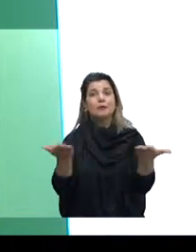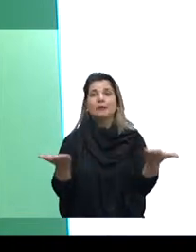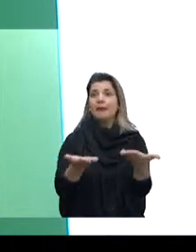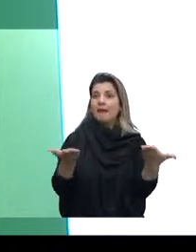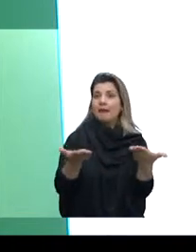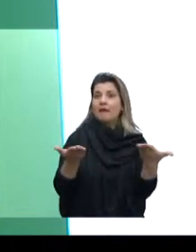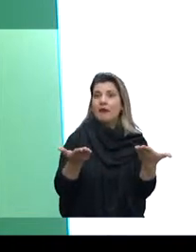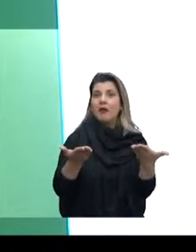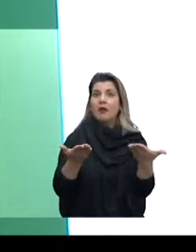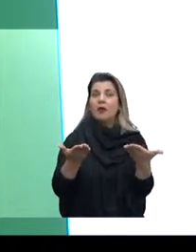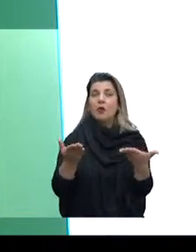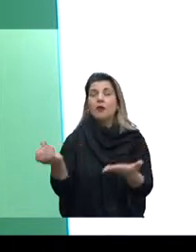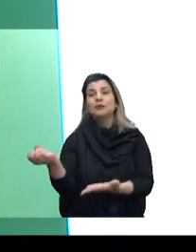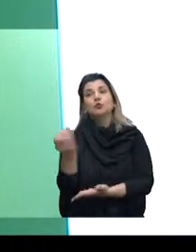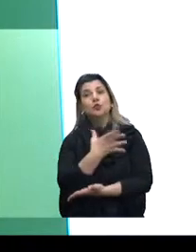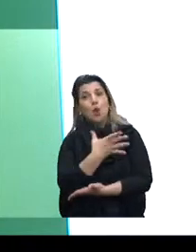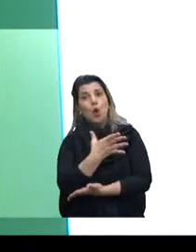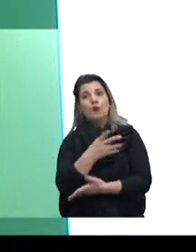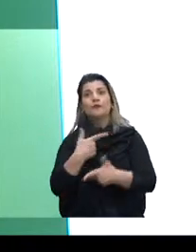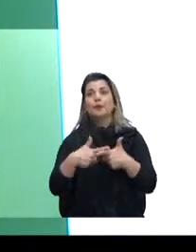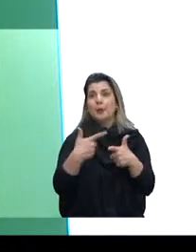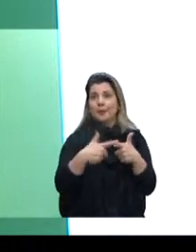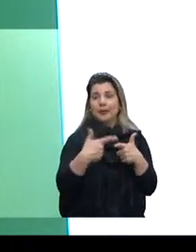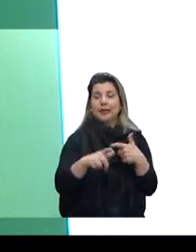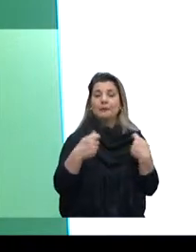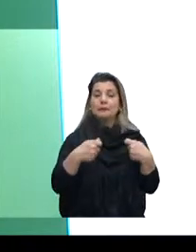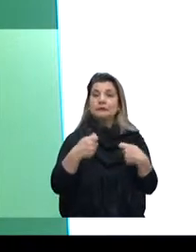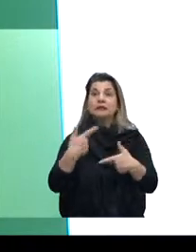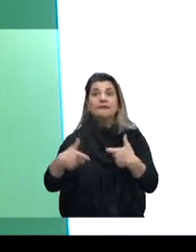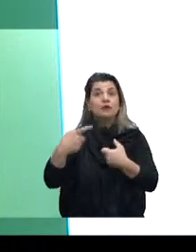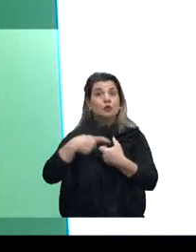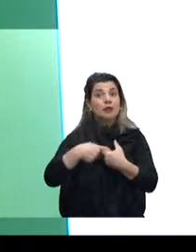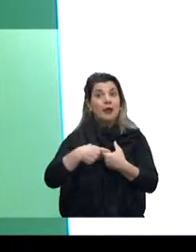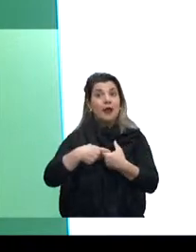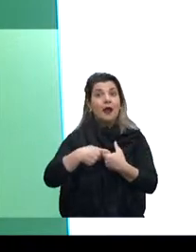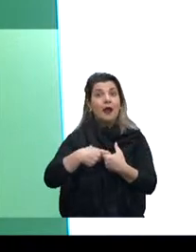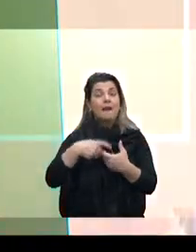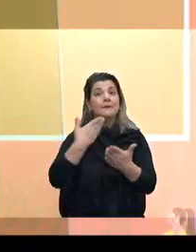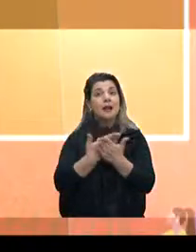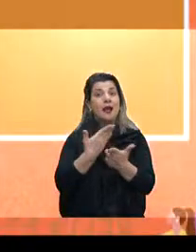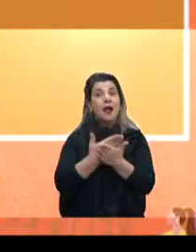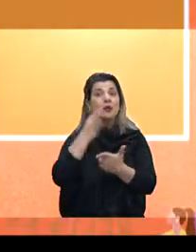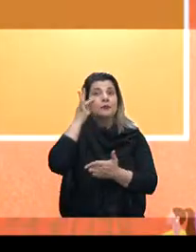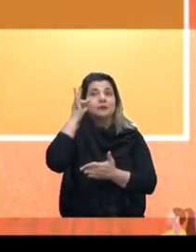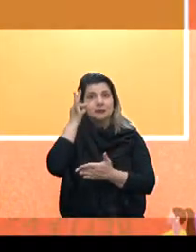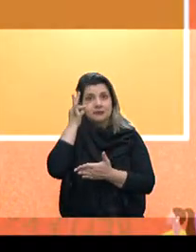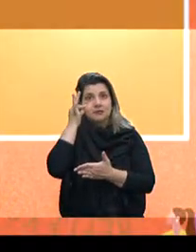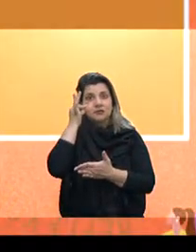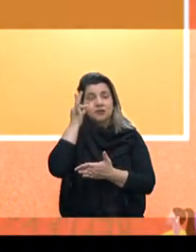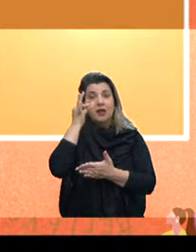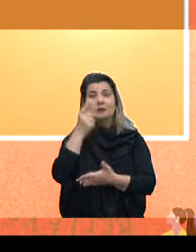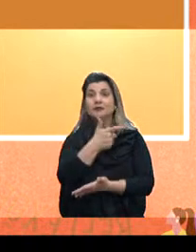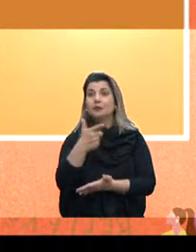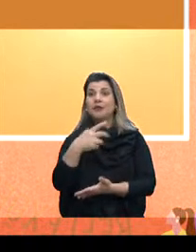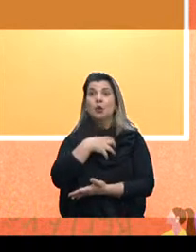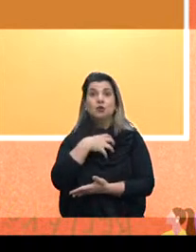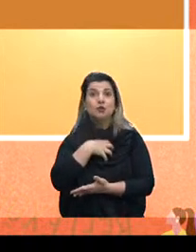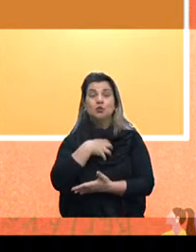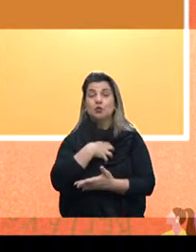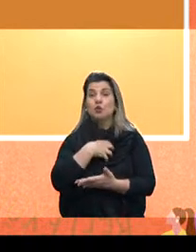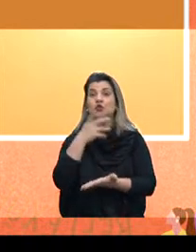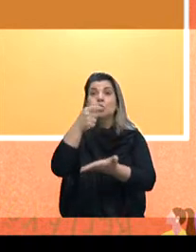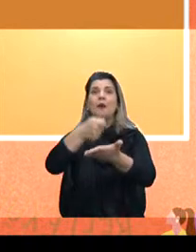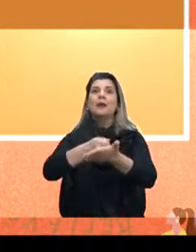estão enfrentando um novo dilema, ter que voltar para a aula presencial, em especial do governo do Estado, e sem condições até de comprar o material